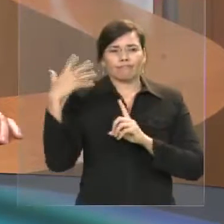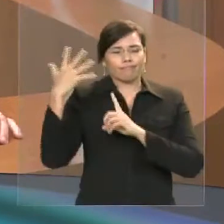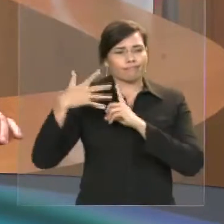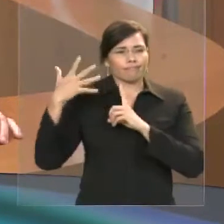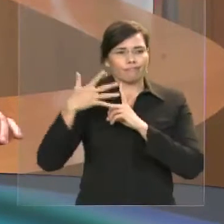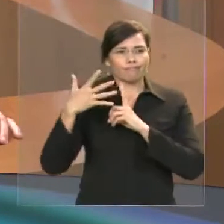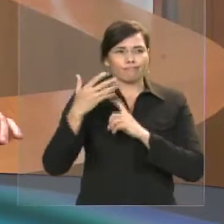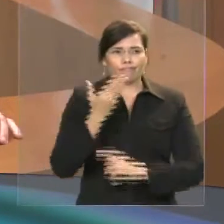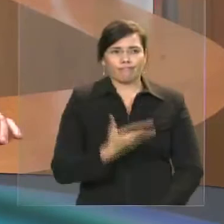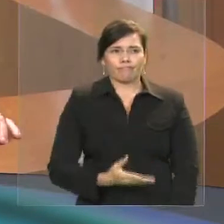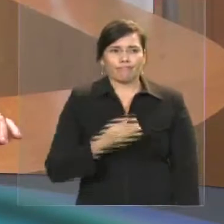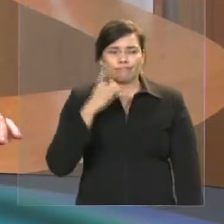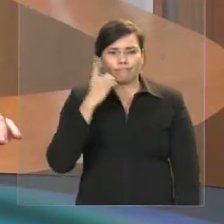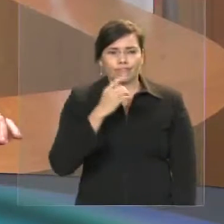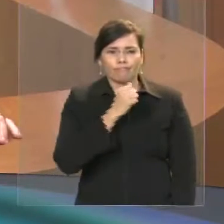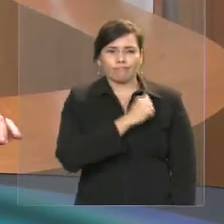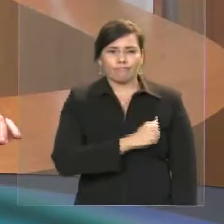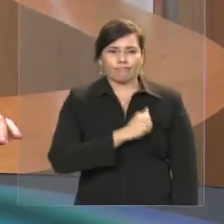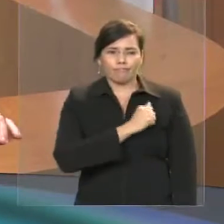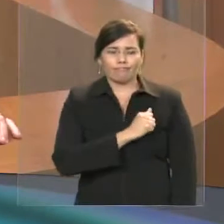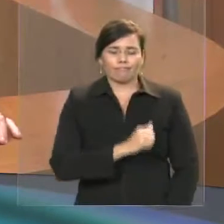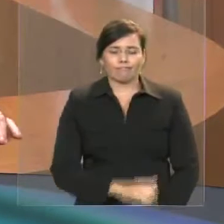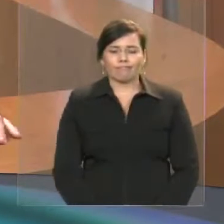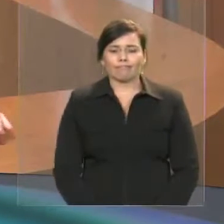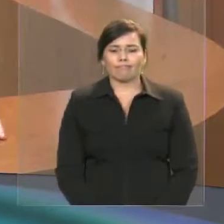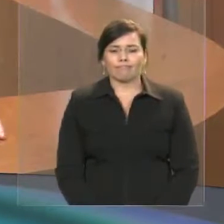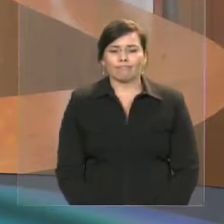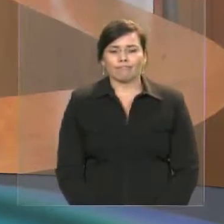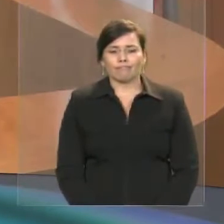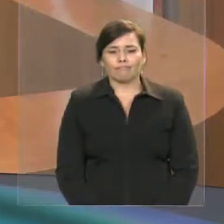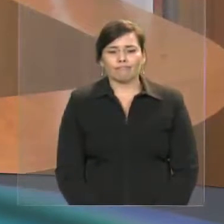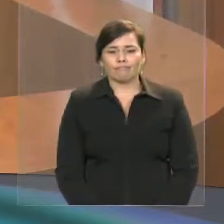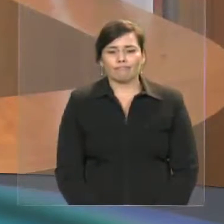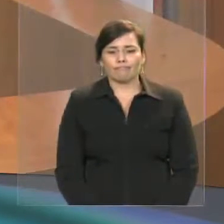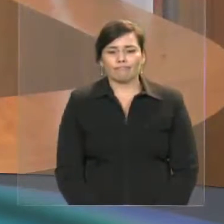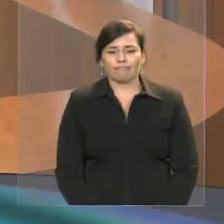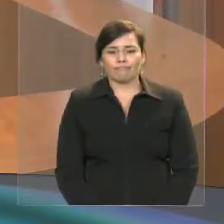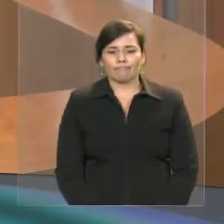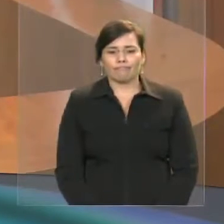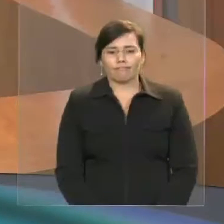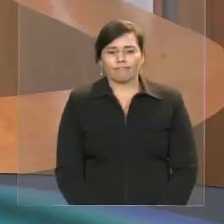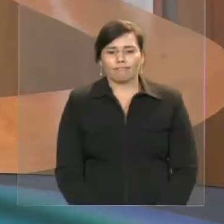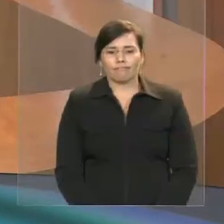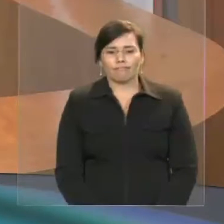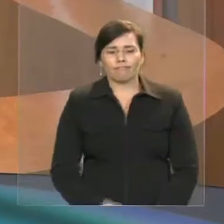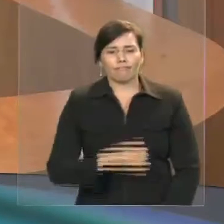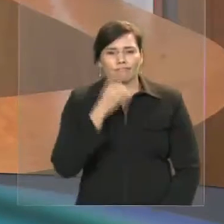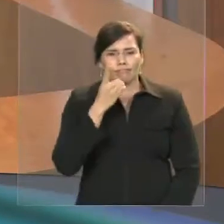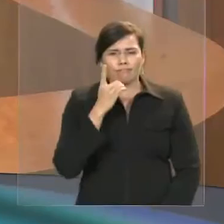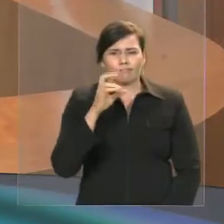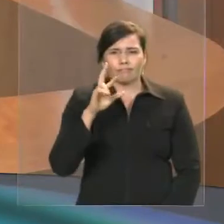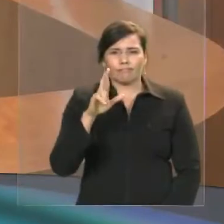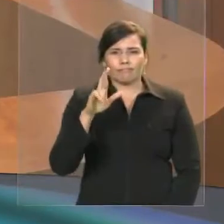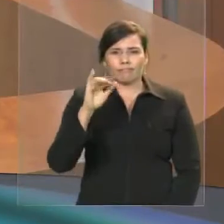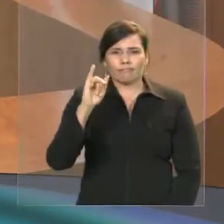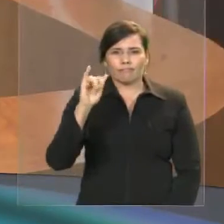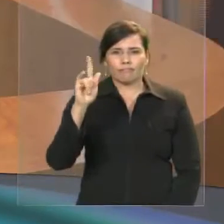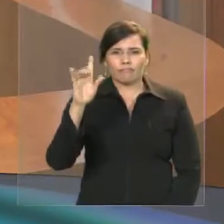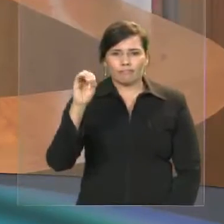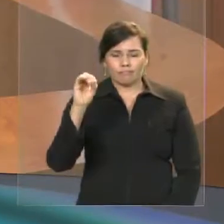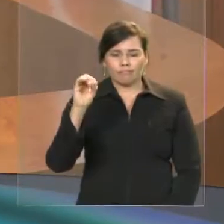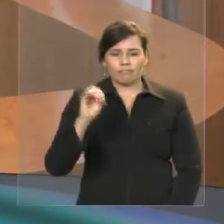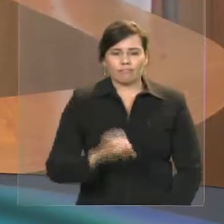propriedade pelo deputado Antônio Pereira. Essa fala, deputado Rigo, e